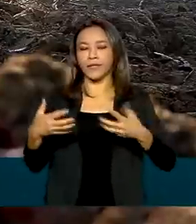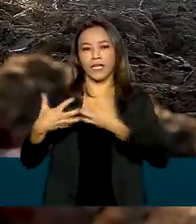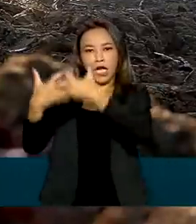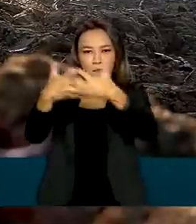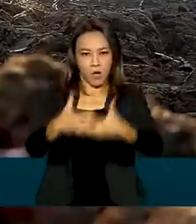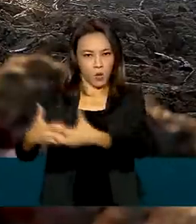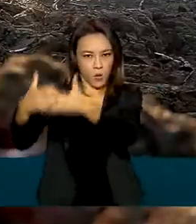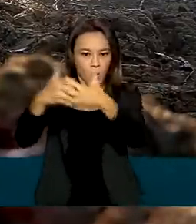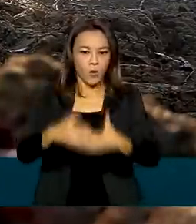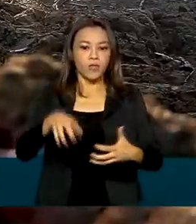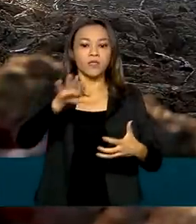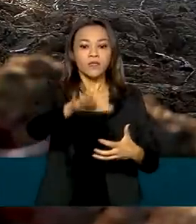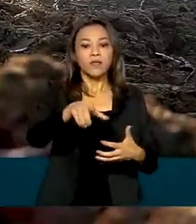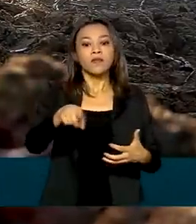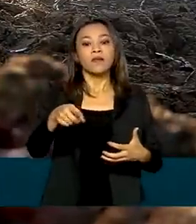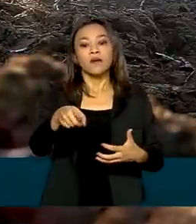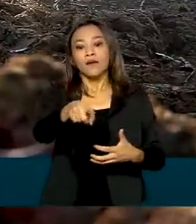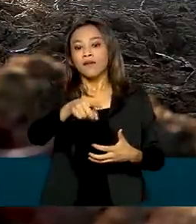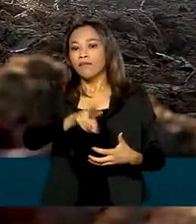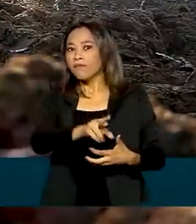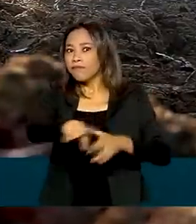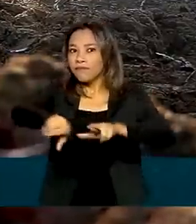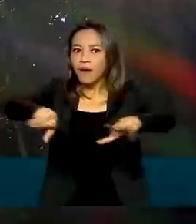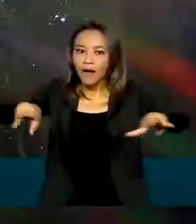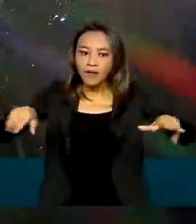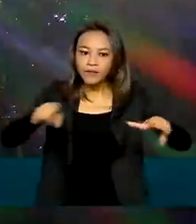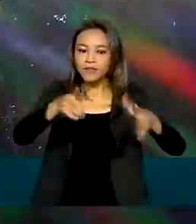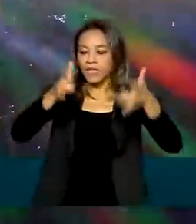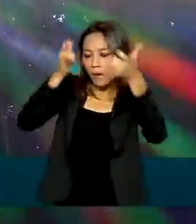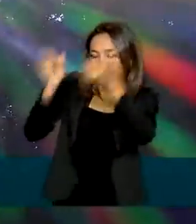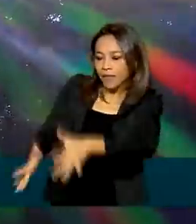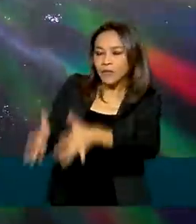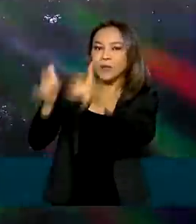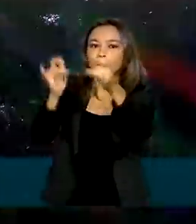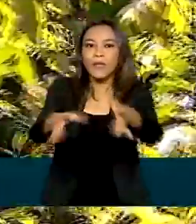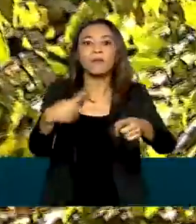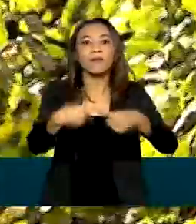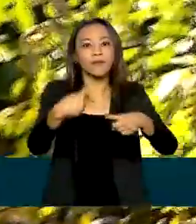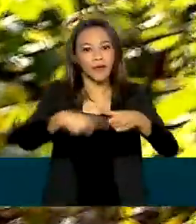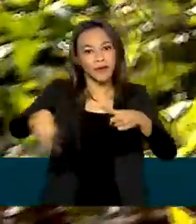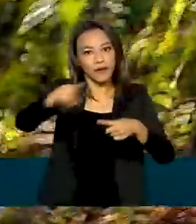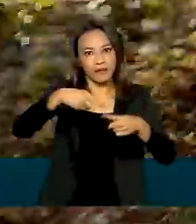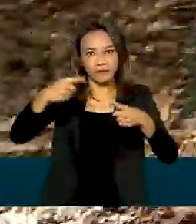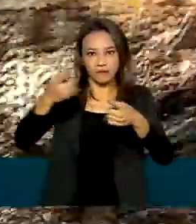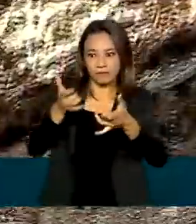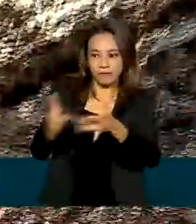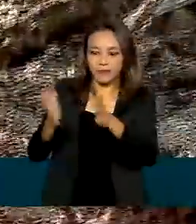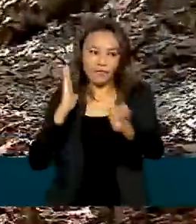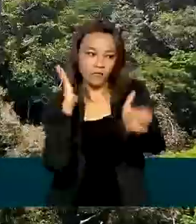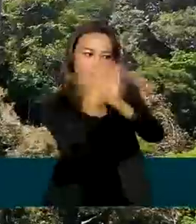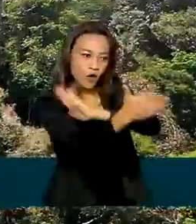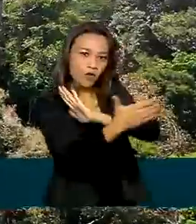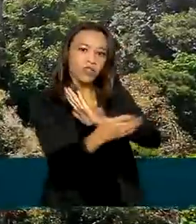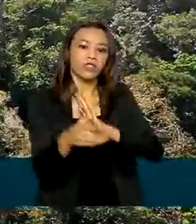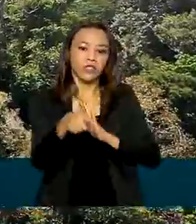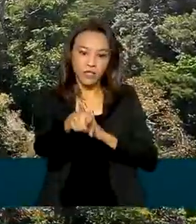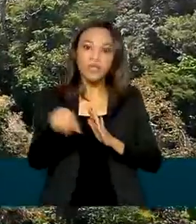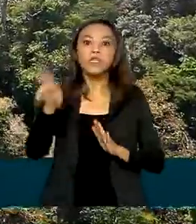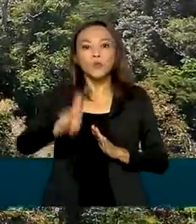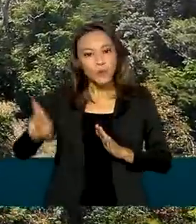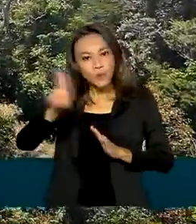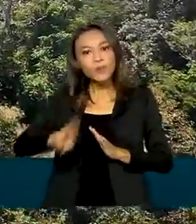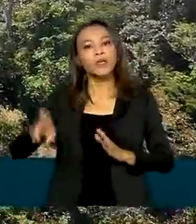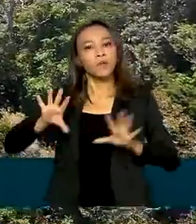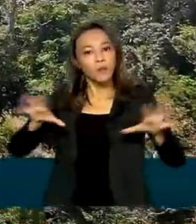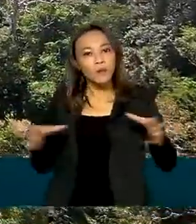muitos deles deixados por madeireiros e garimpeiros e depois de apreendidos, utilizados pela equipe. Combater o